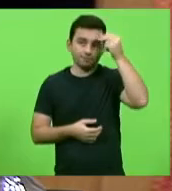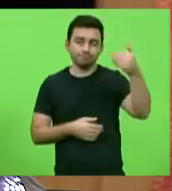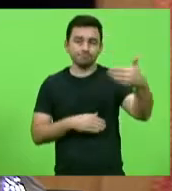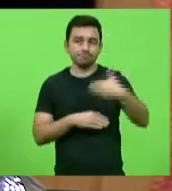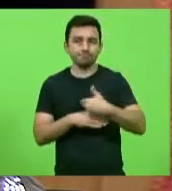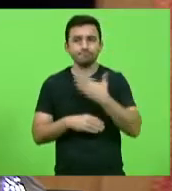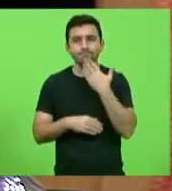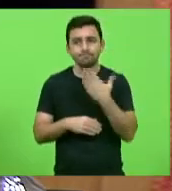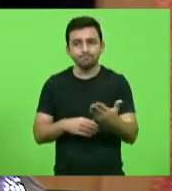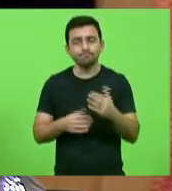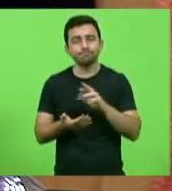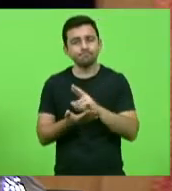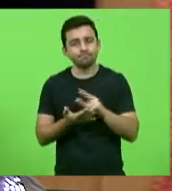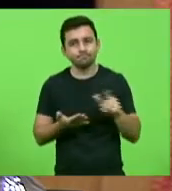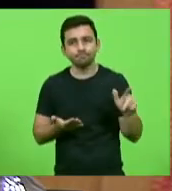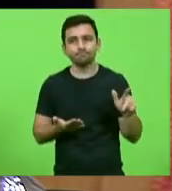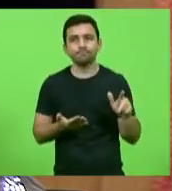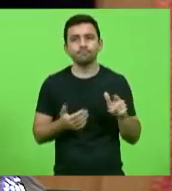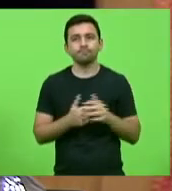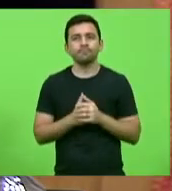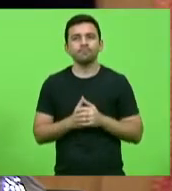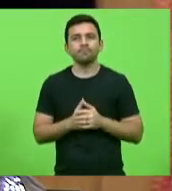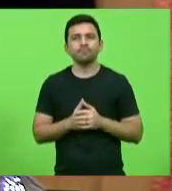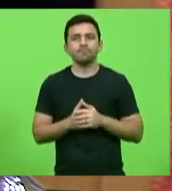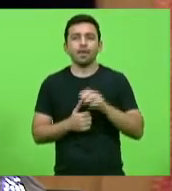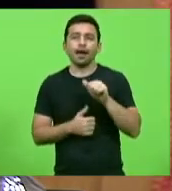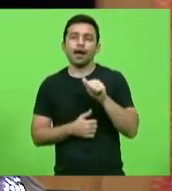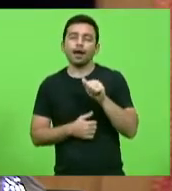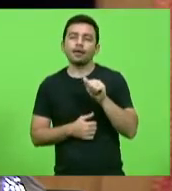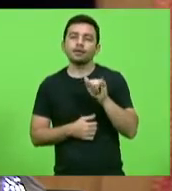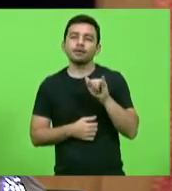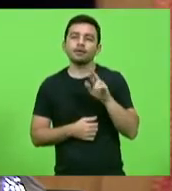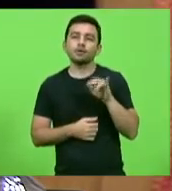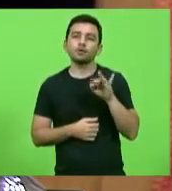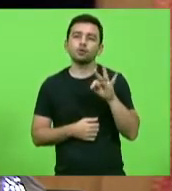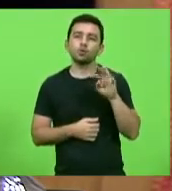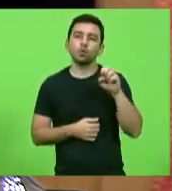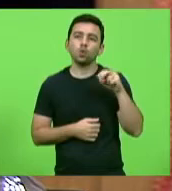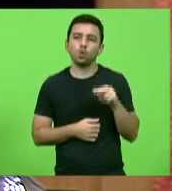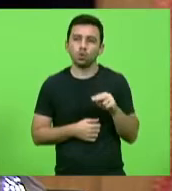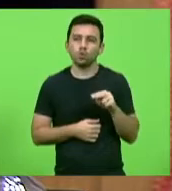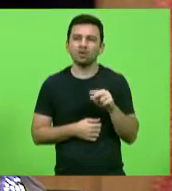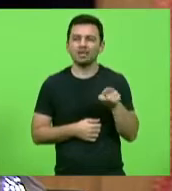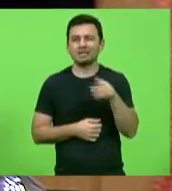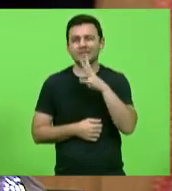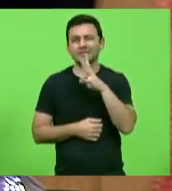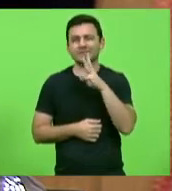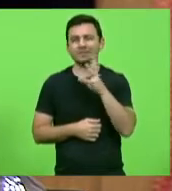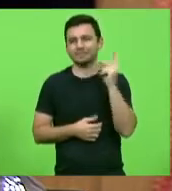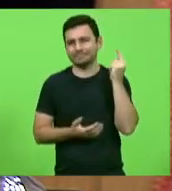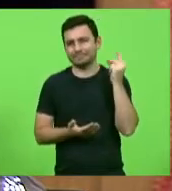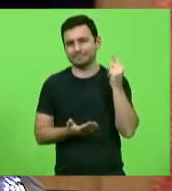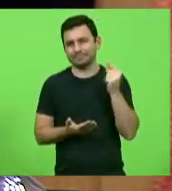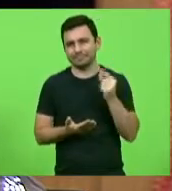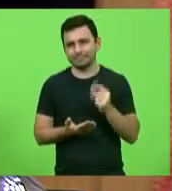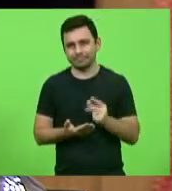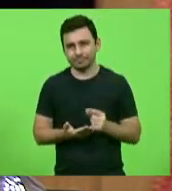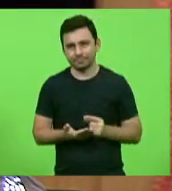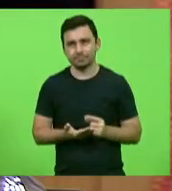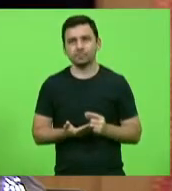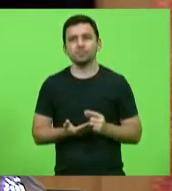fazer alguns pleitos, fazer algumas pedidas, o Ayrton Reine, nosso conhecido de longa data lá da